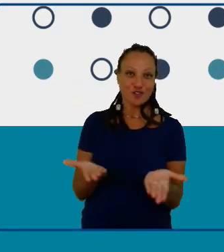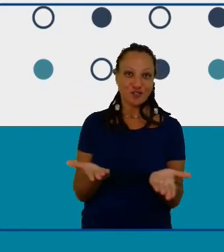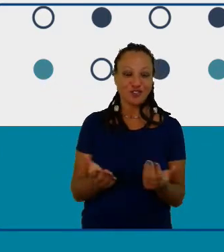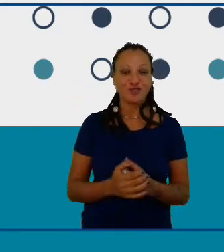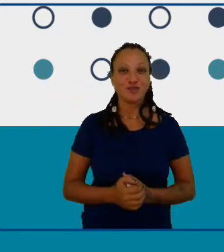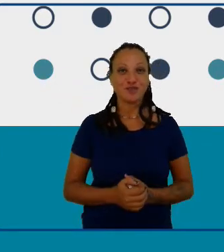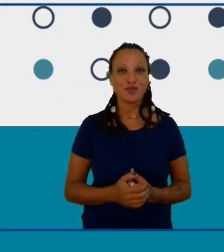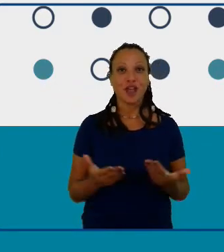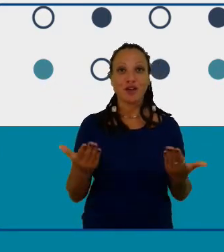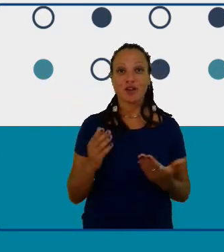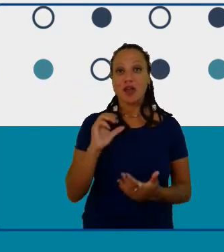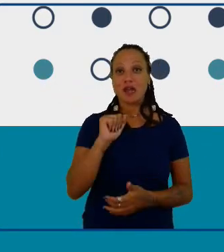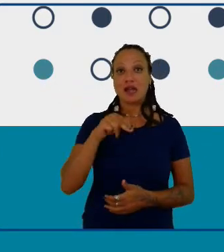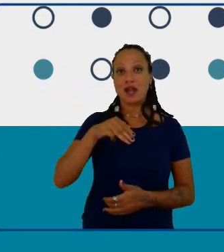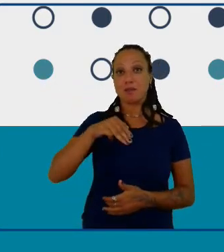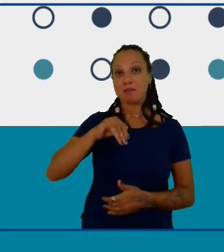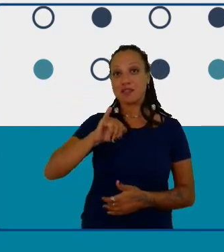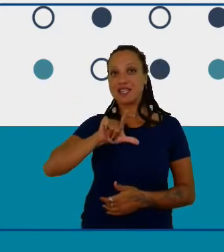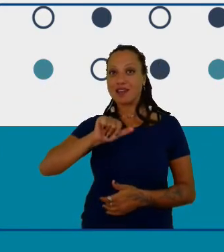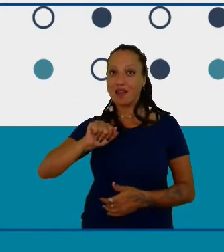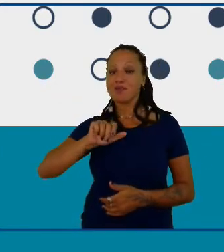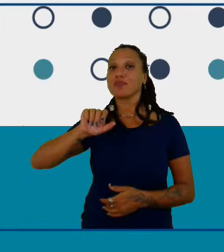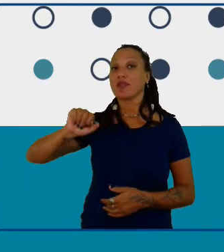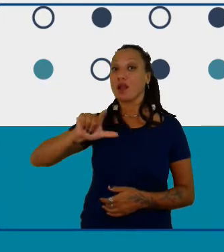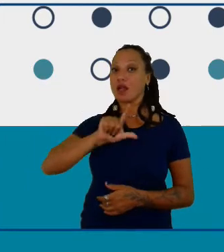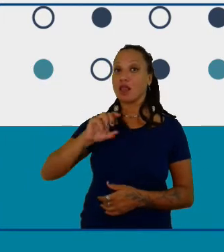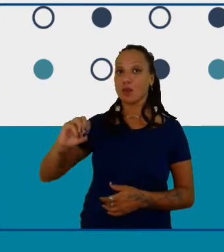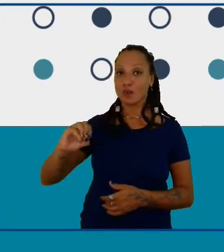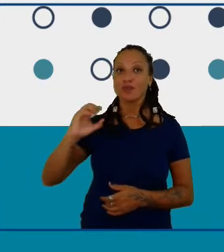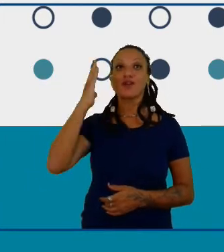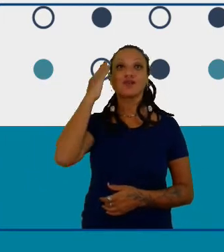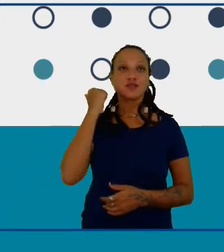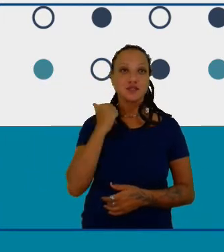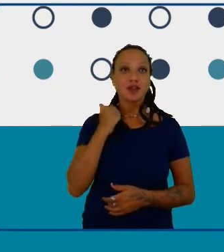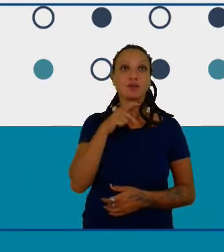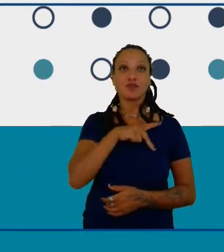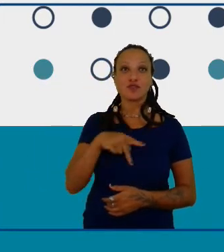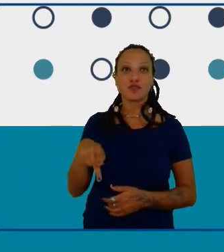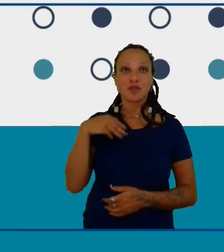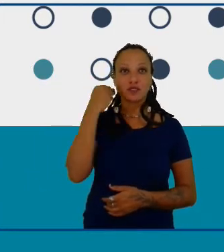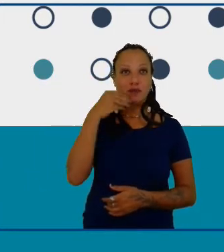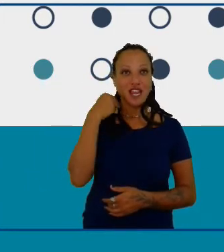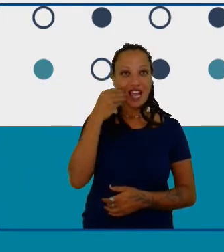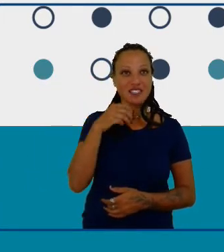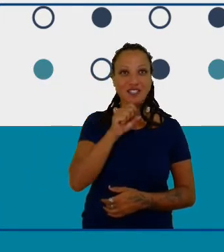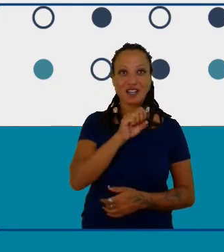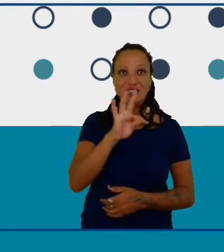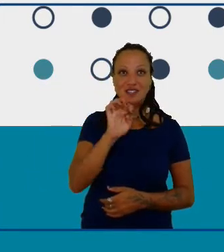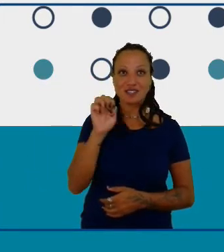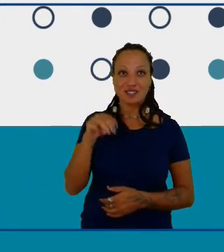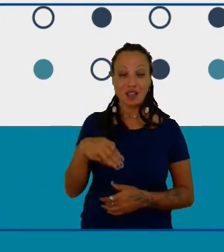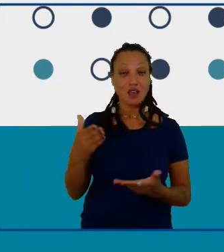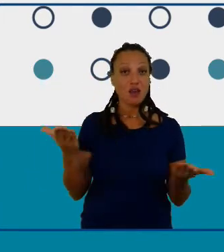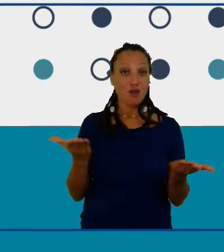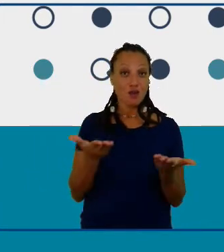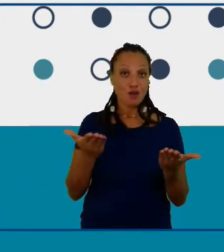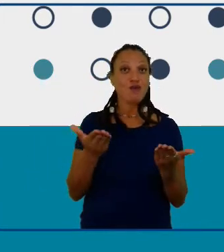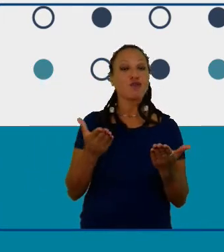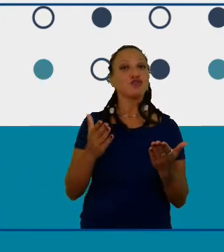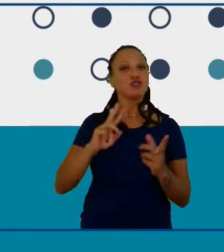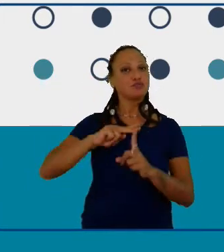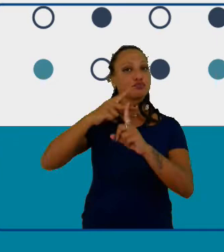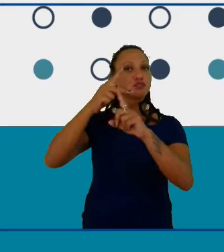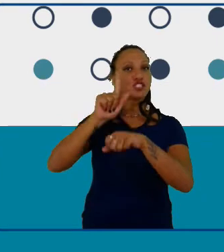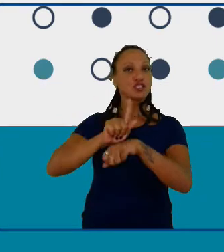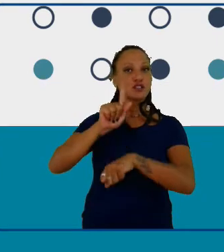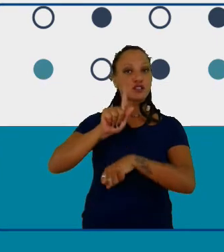Alô que eu sei que é uma professora experiente em STEM Clubs e agora ocupa um cargo de gestão mas vai contar para a